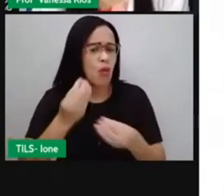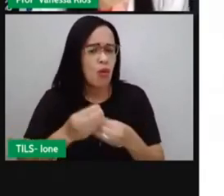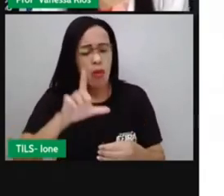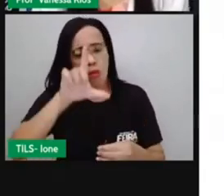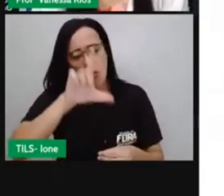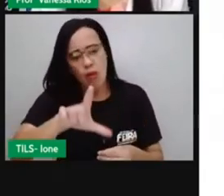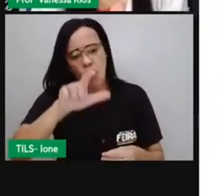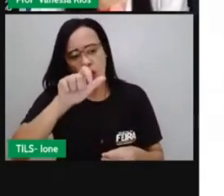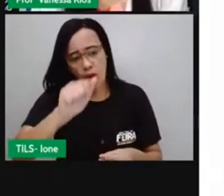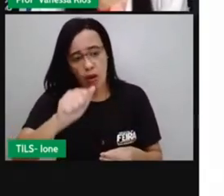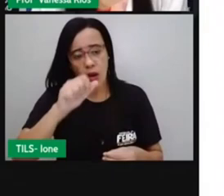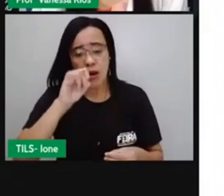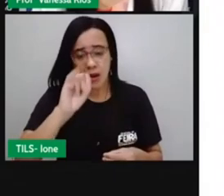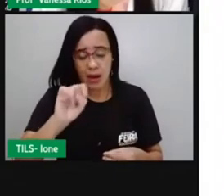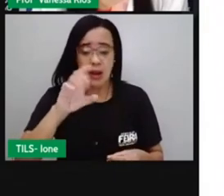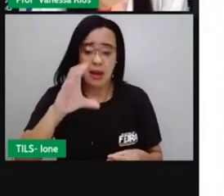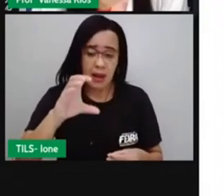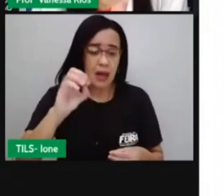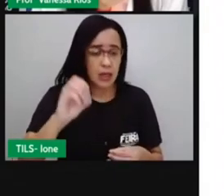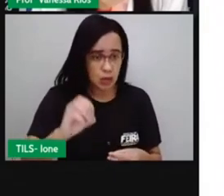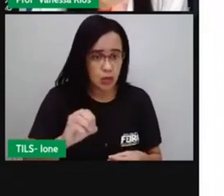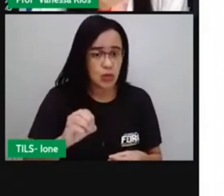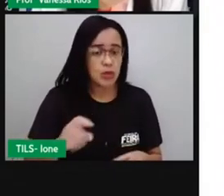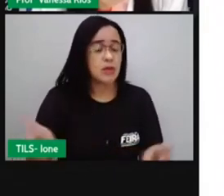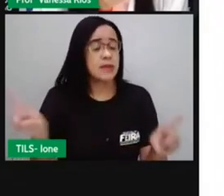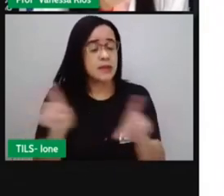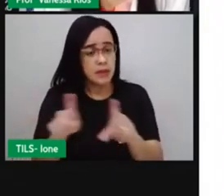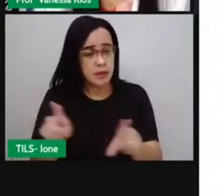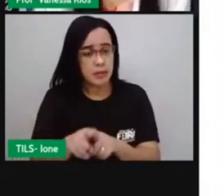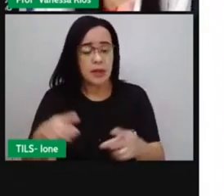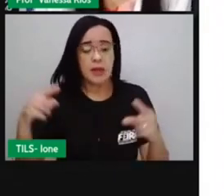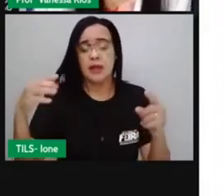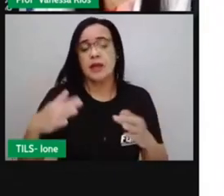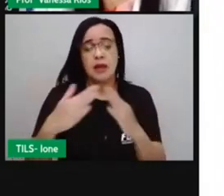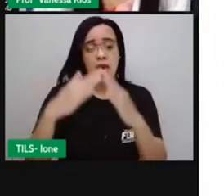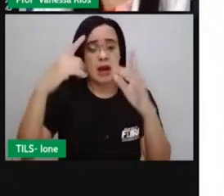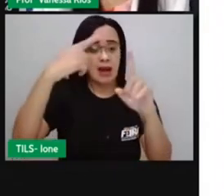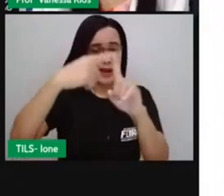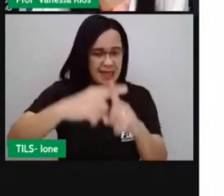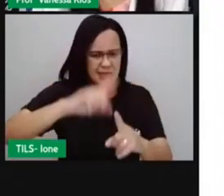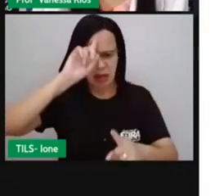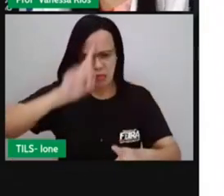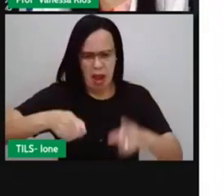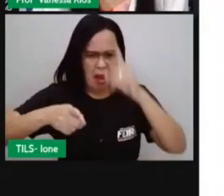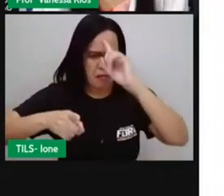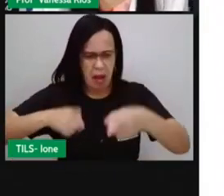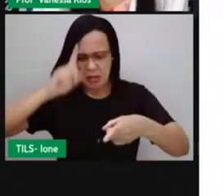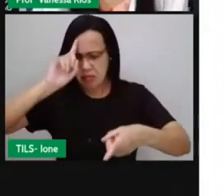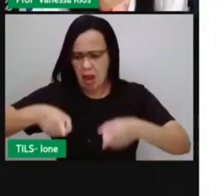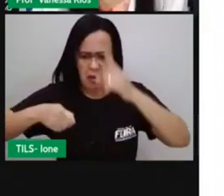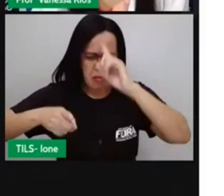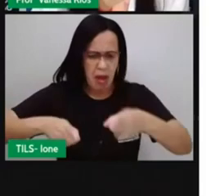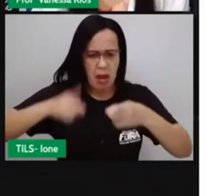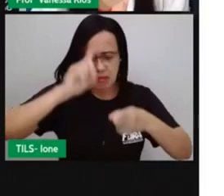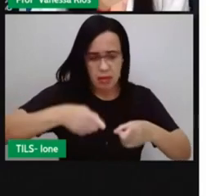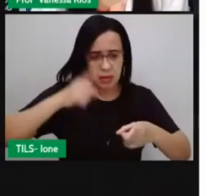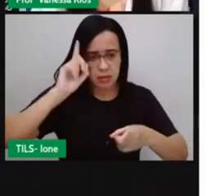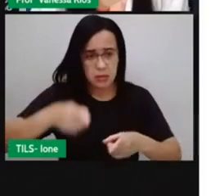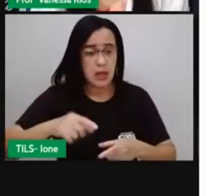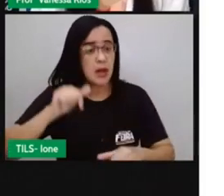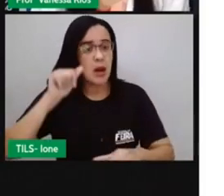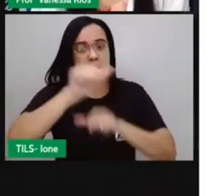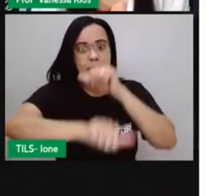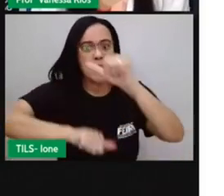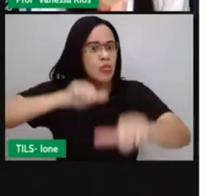a igreja perdeu esse poder de dominação em relação a muitas decisões que eram tomadas em nosso país. Então, a